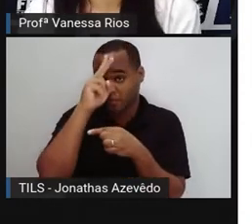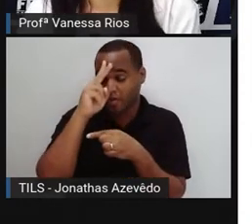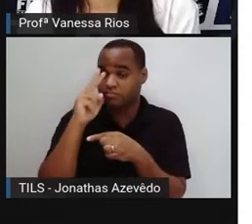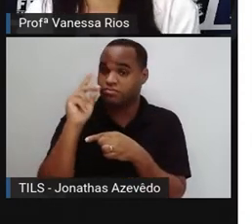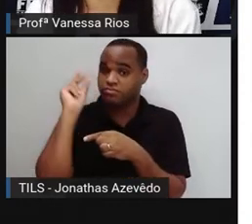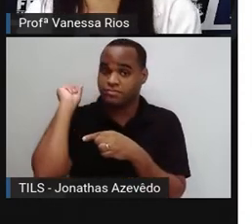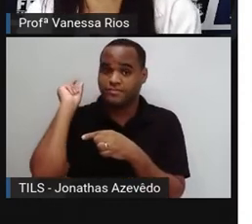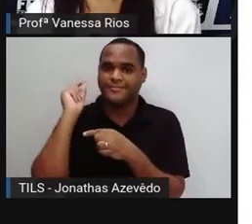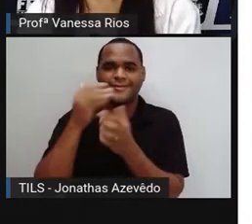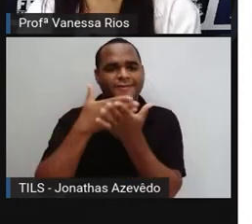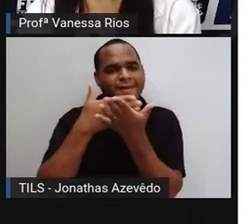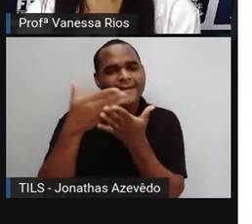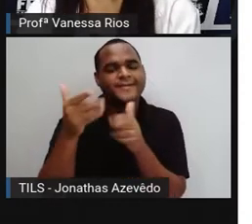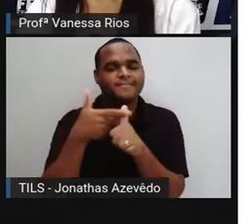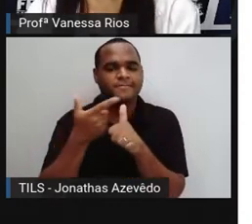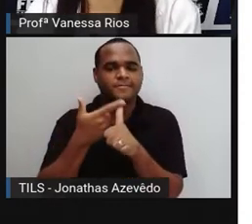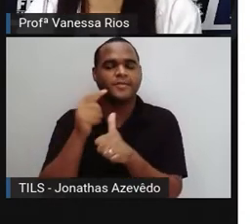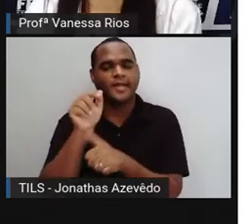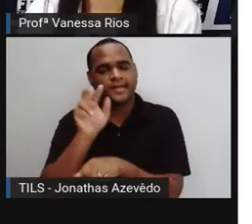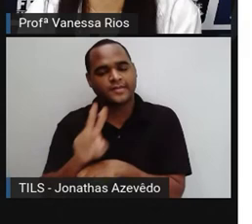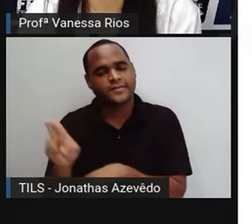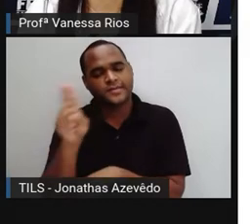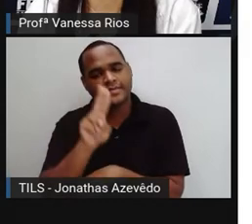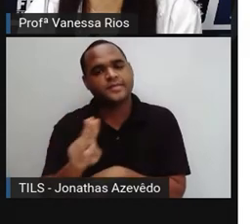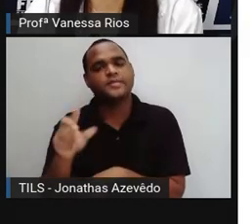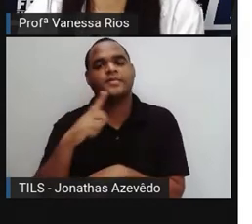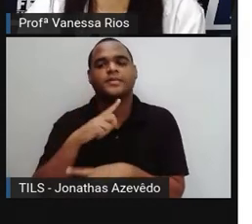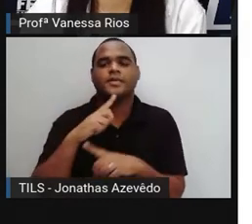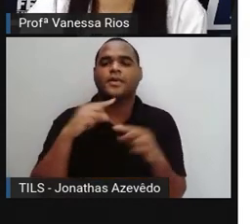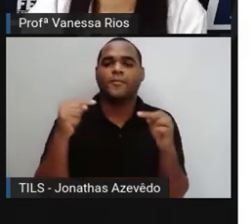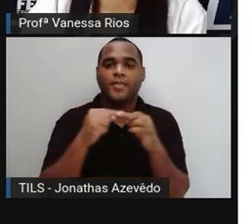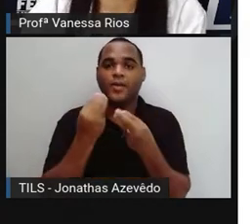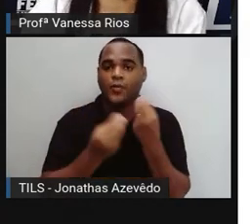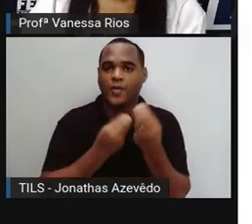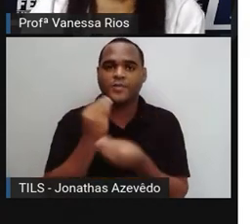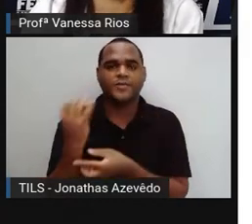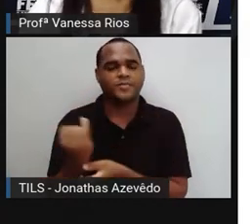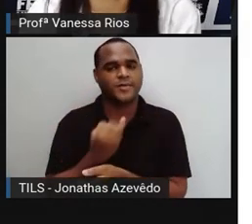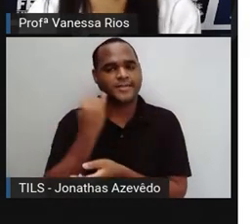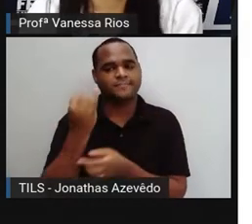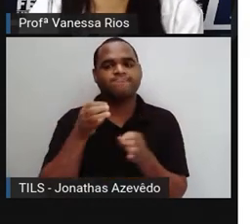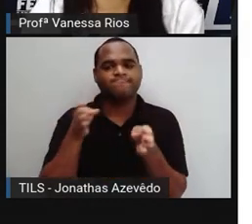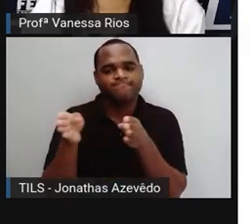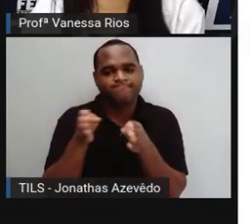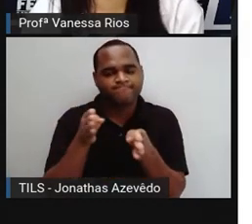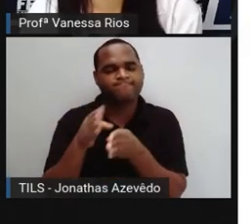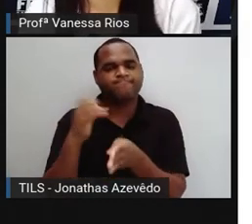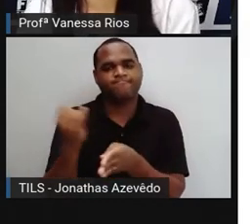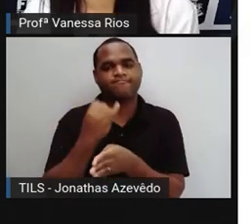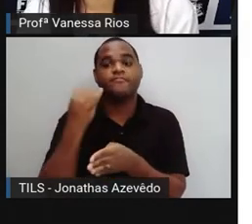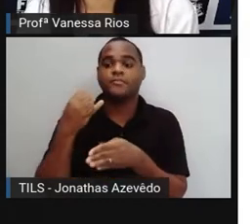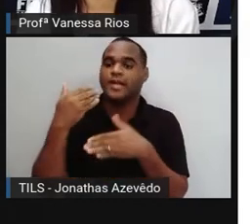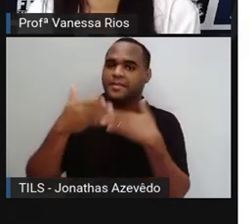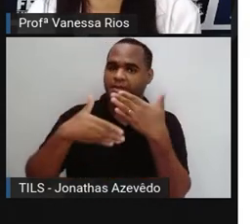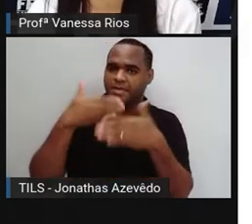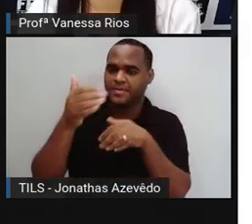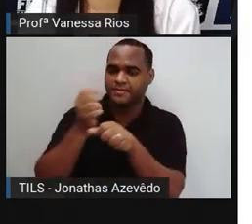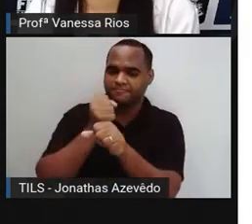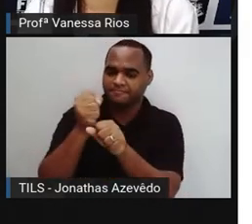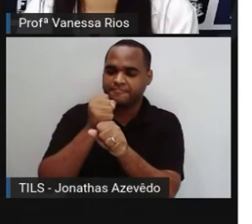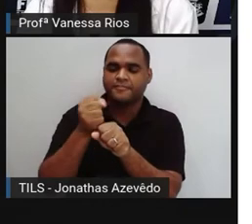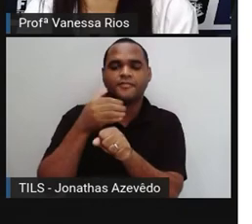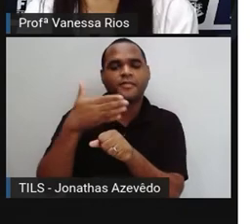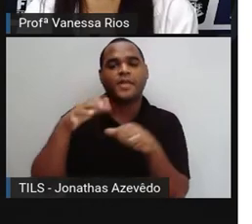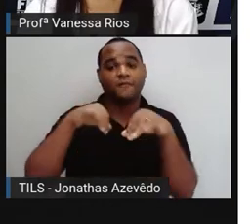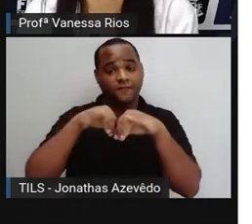início, a fotografia era utilizada para registrar momentos importantes. Mas, com o passar do tempo, com a sua